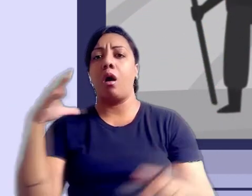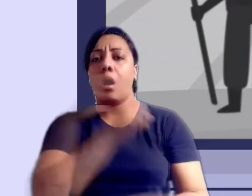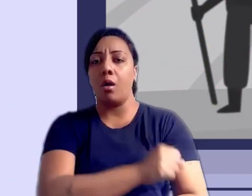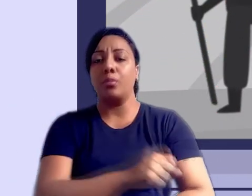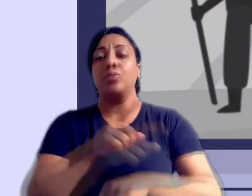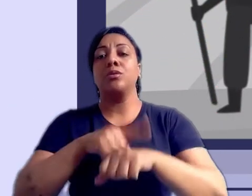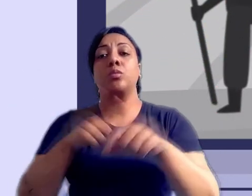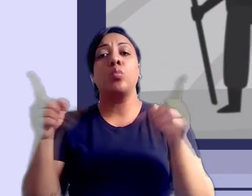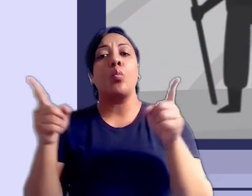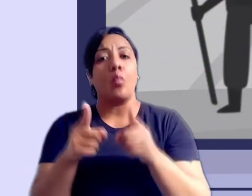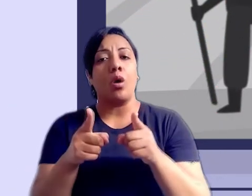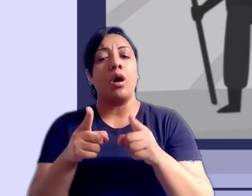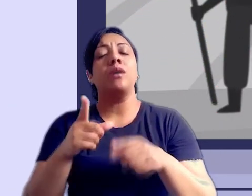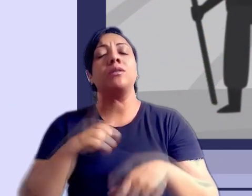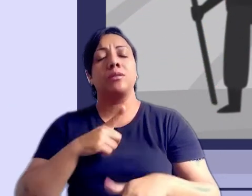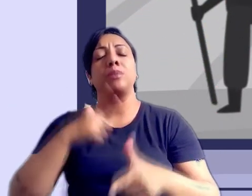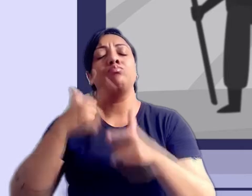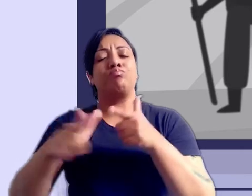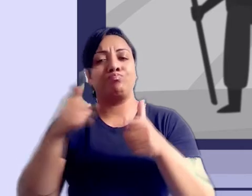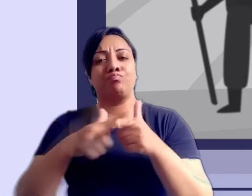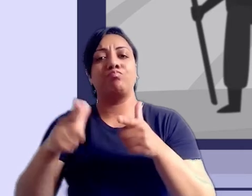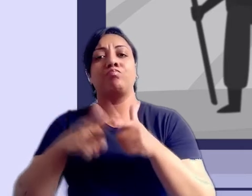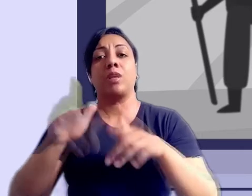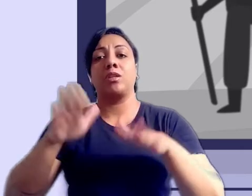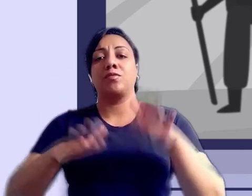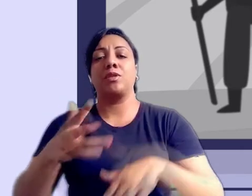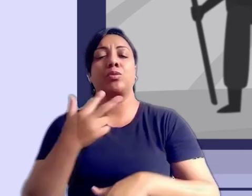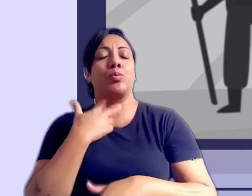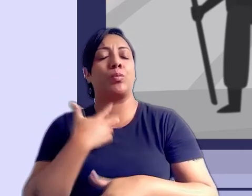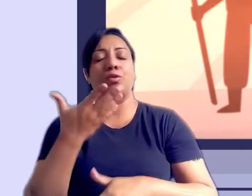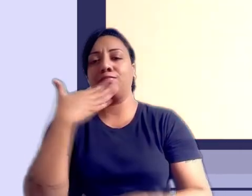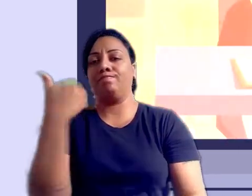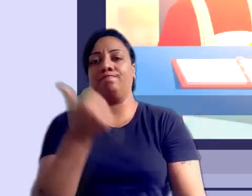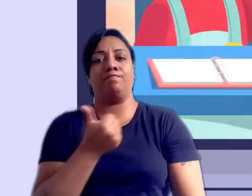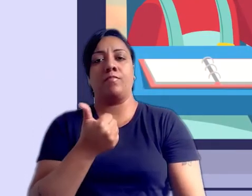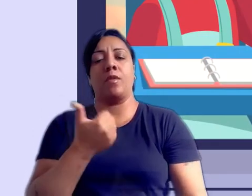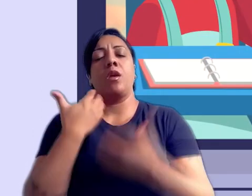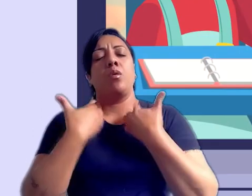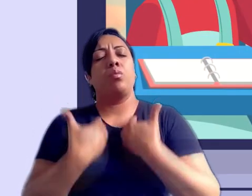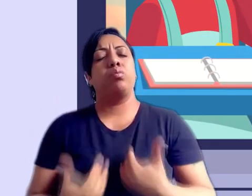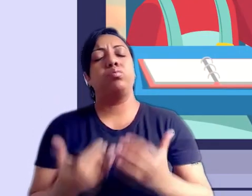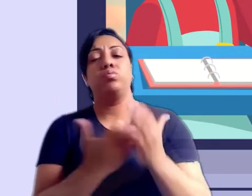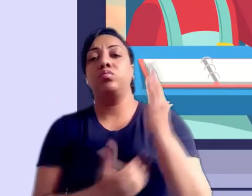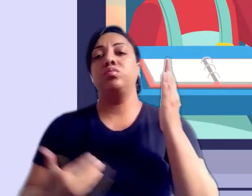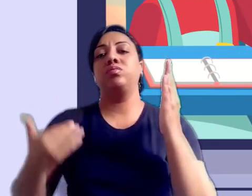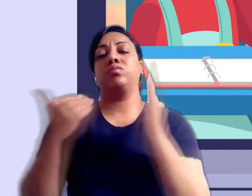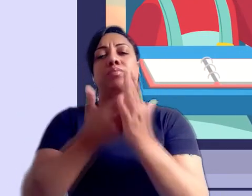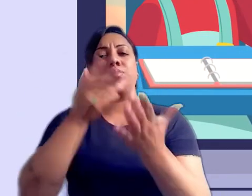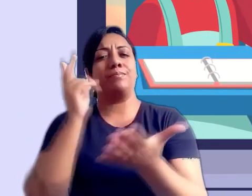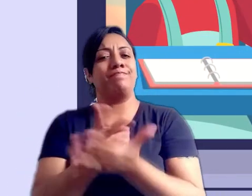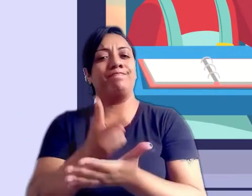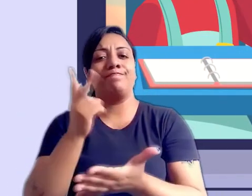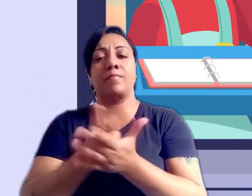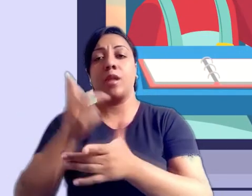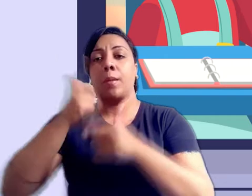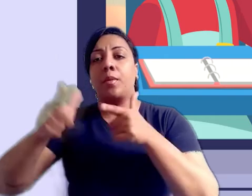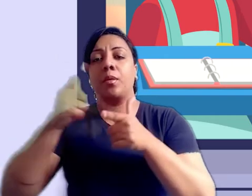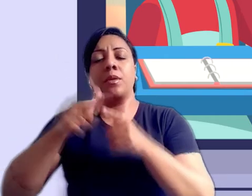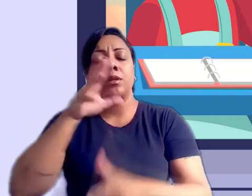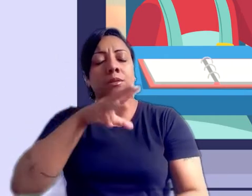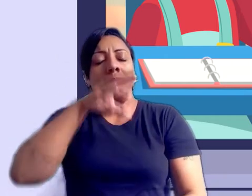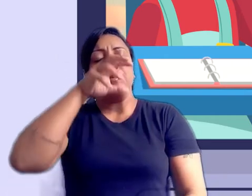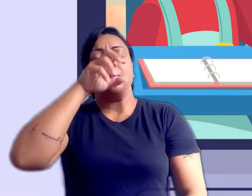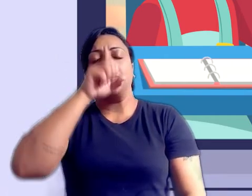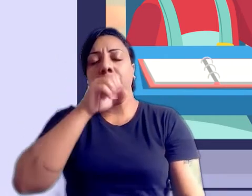A curto prazo e com consequências muitas vezes irreversíveis. Cansaço excessivo e constante, problemas